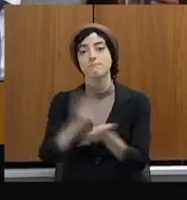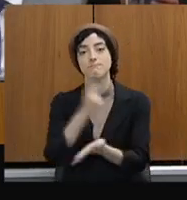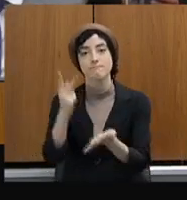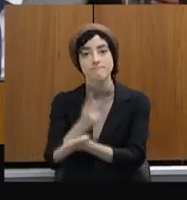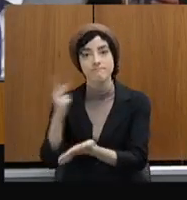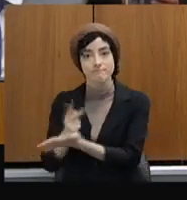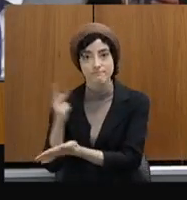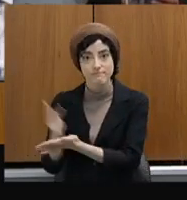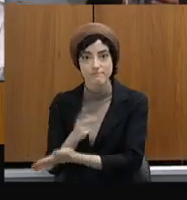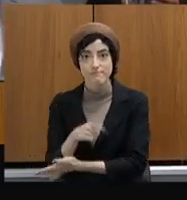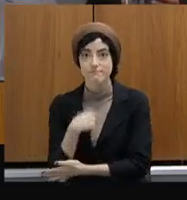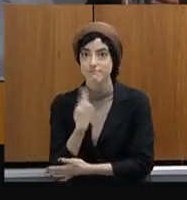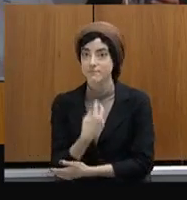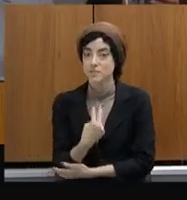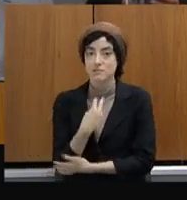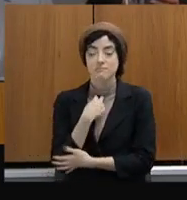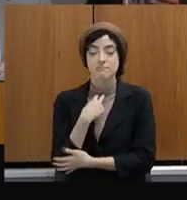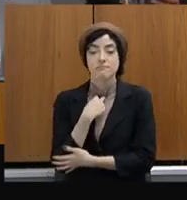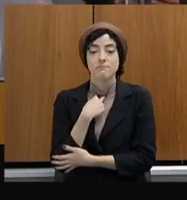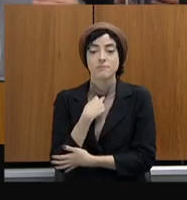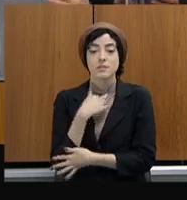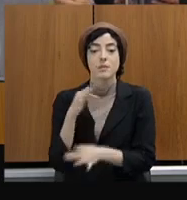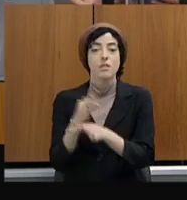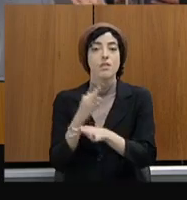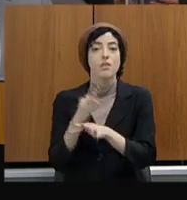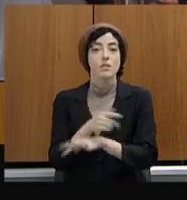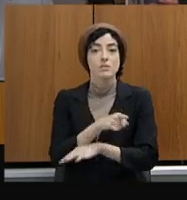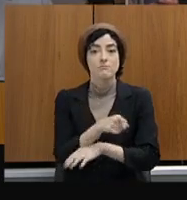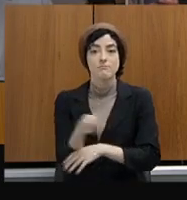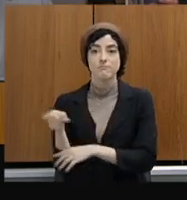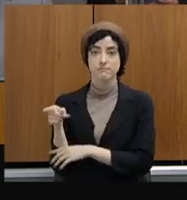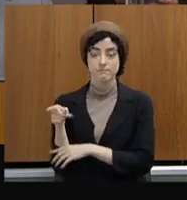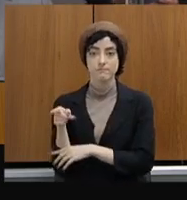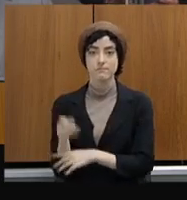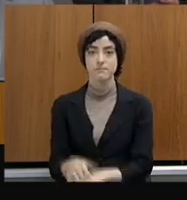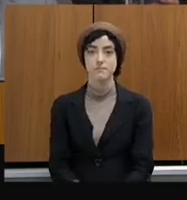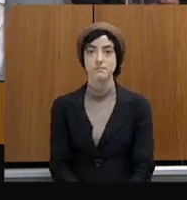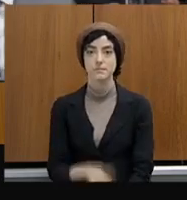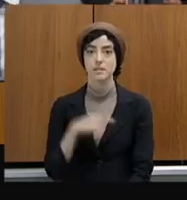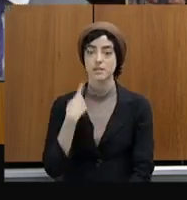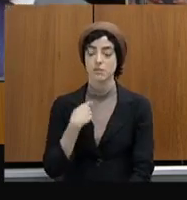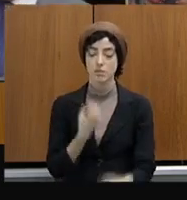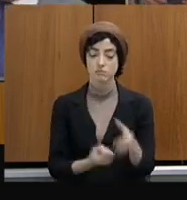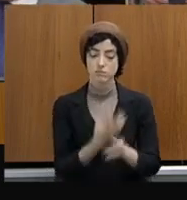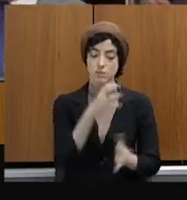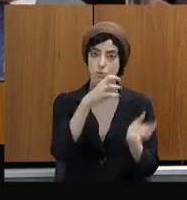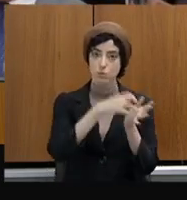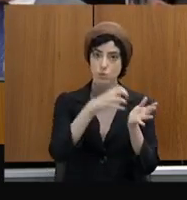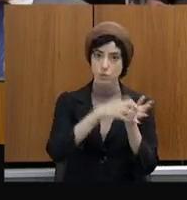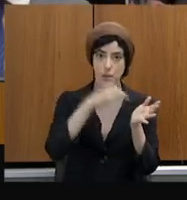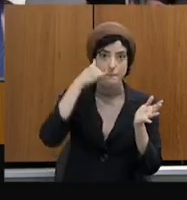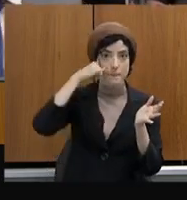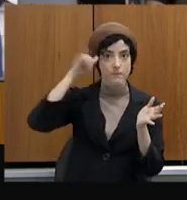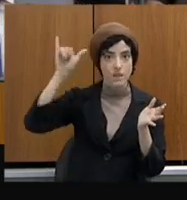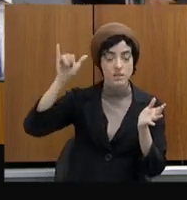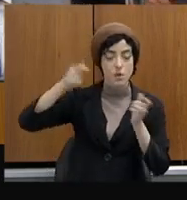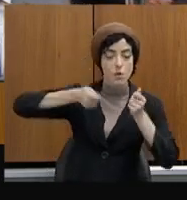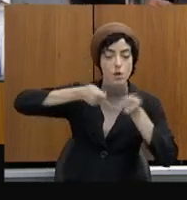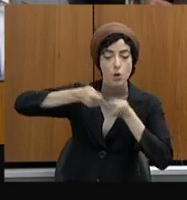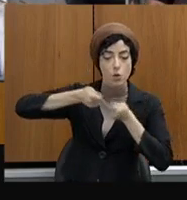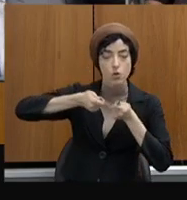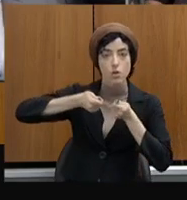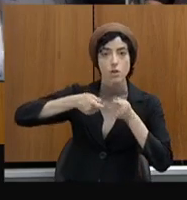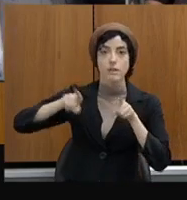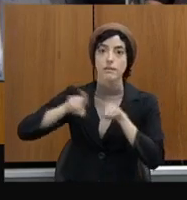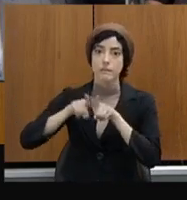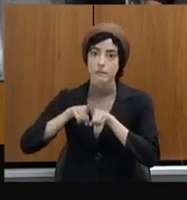comportamentos desviantes. Então, fizemos um núcleo de orientação, prevenção e controle e, ao mesmo tempo, também agimos com a repressão